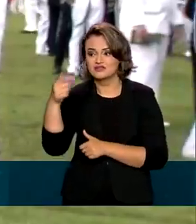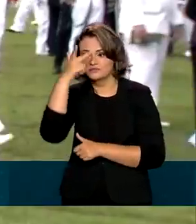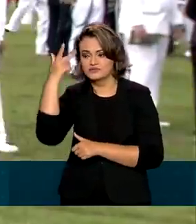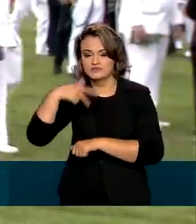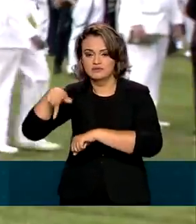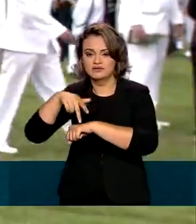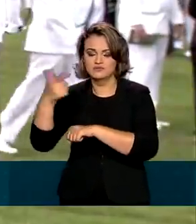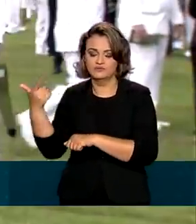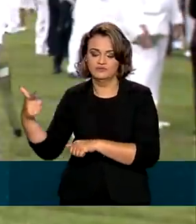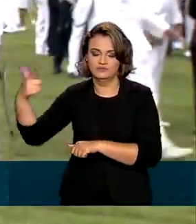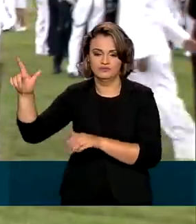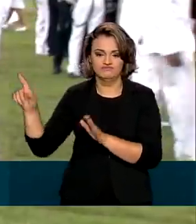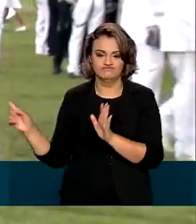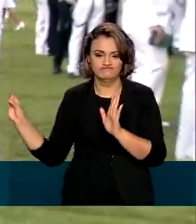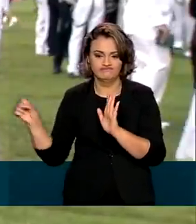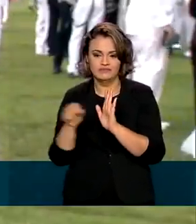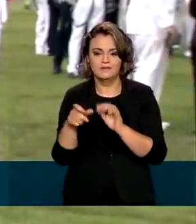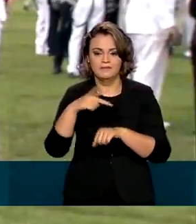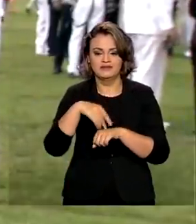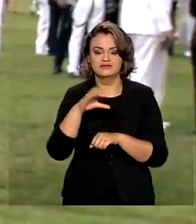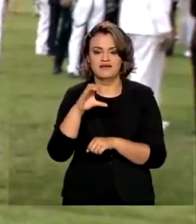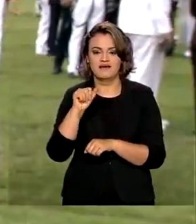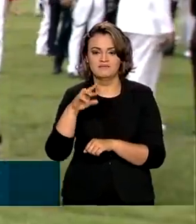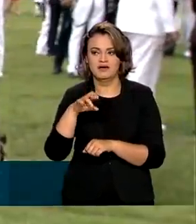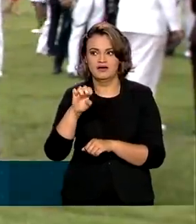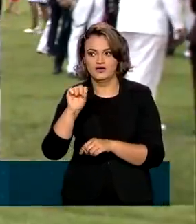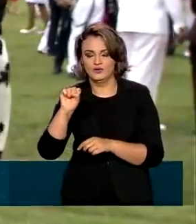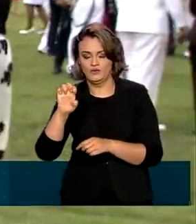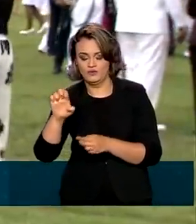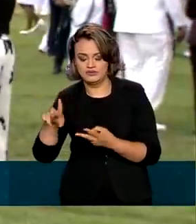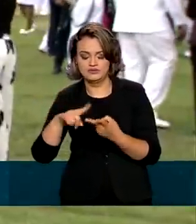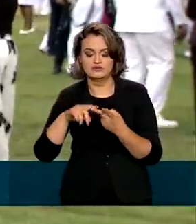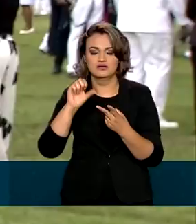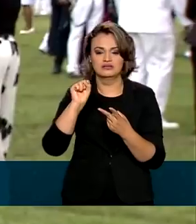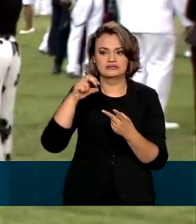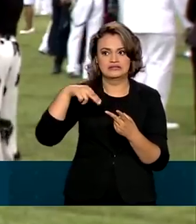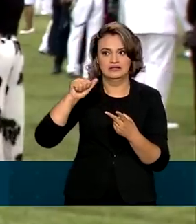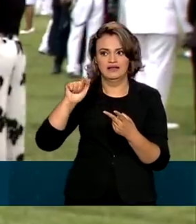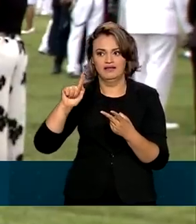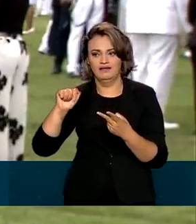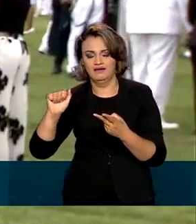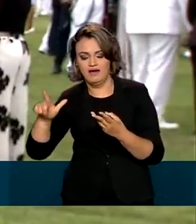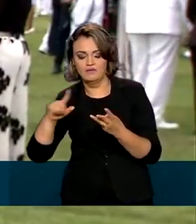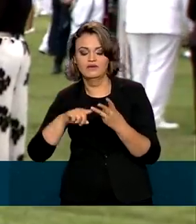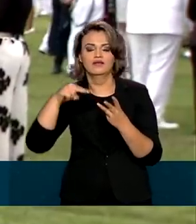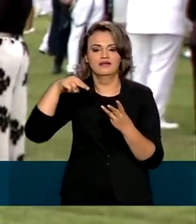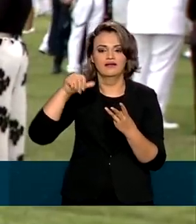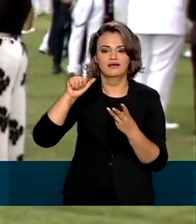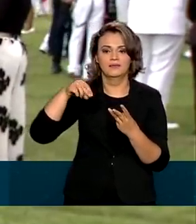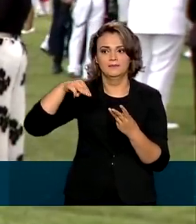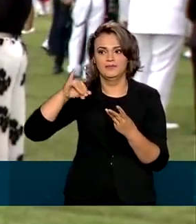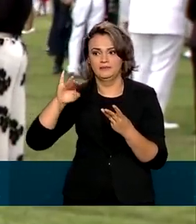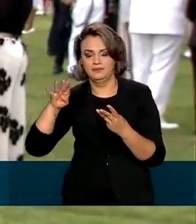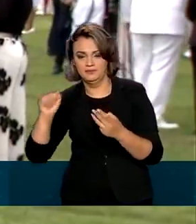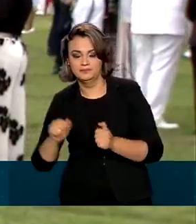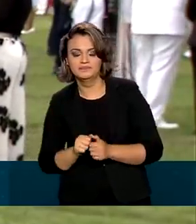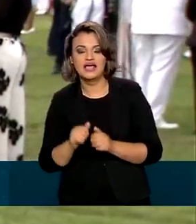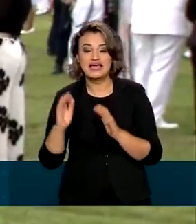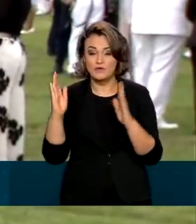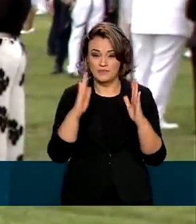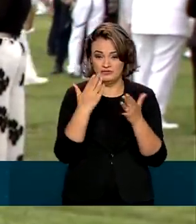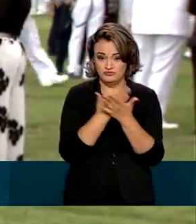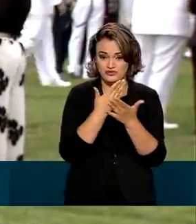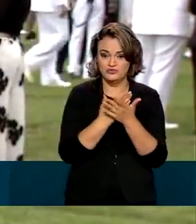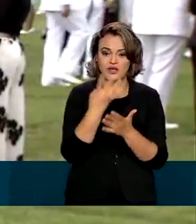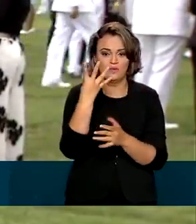estrangeiros, vindos de Camarões, Senegal e Namíbia, na África. O ciclo escolar completo dura 4